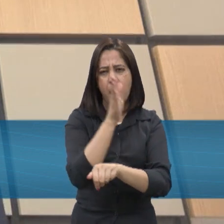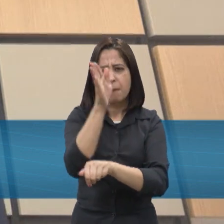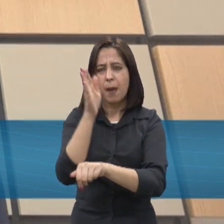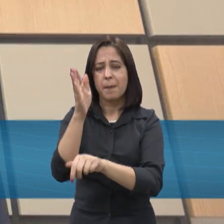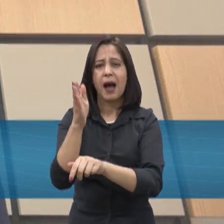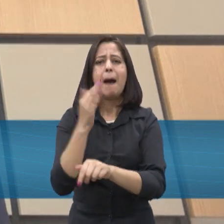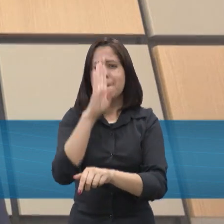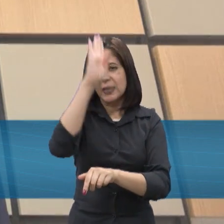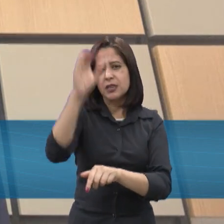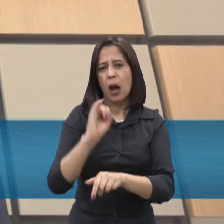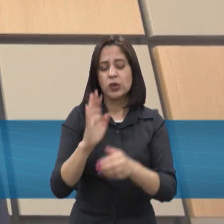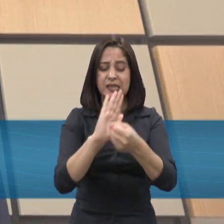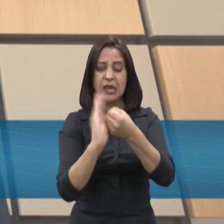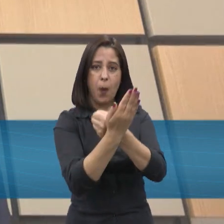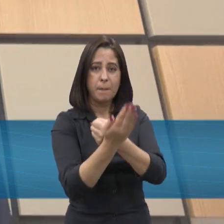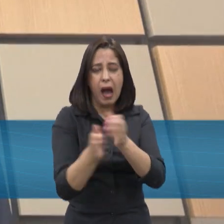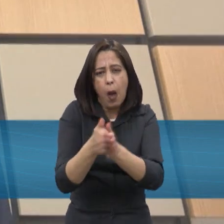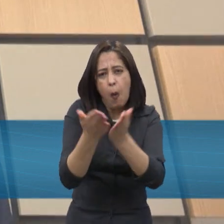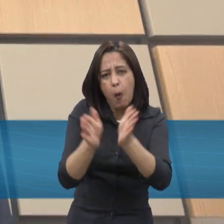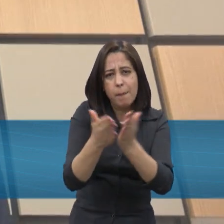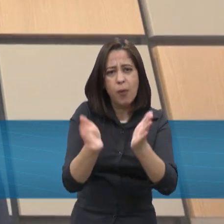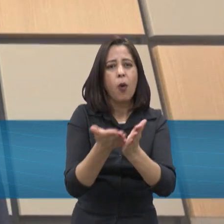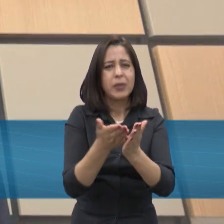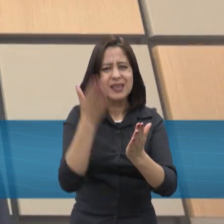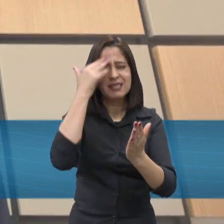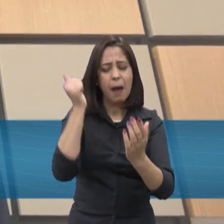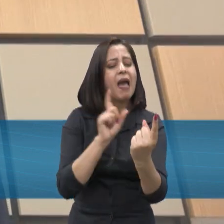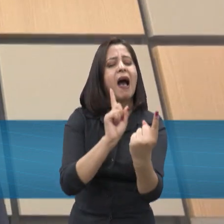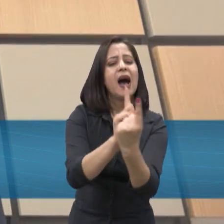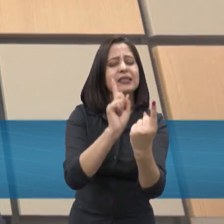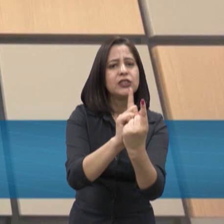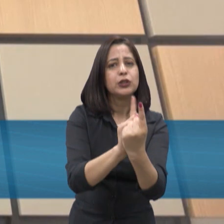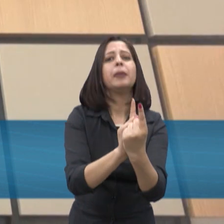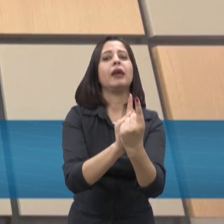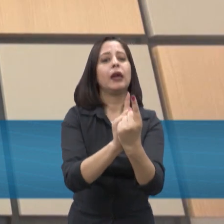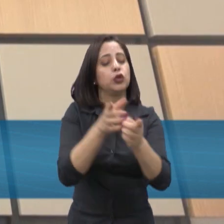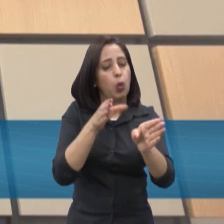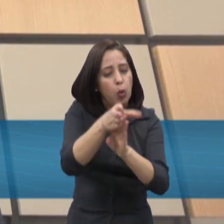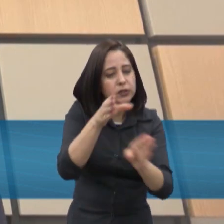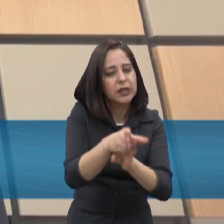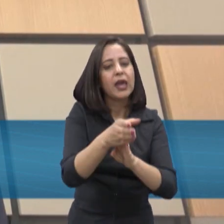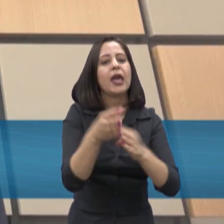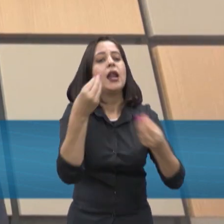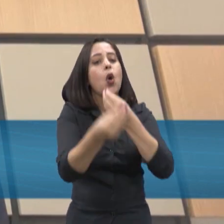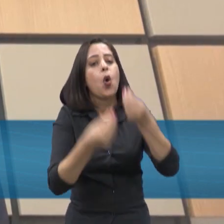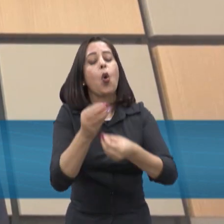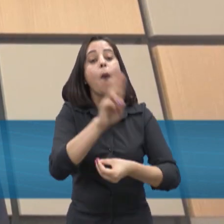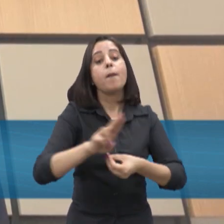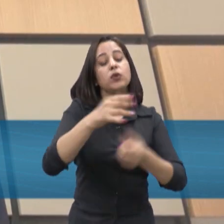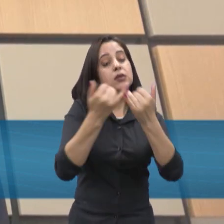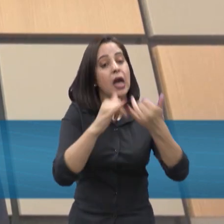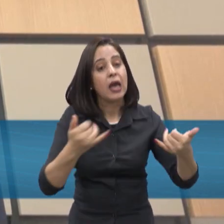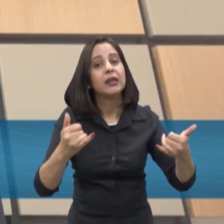carentes, fazer o atendimento como se fosse uma agência mesmo, passando orientações sobre consumo eficiente, sobre